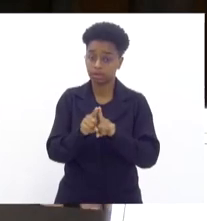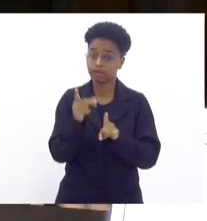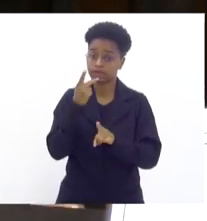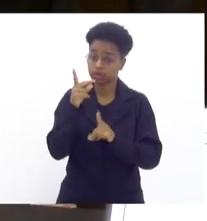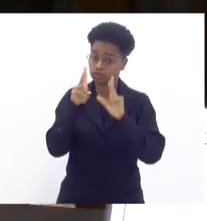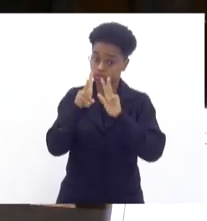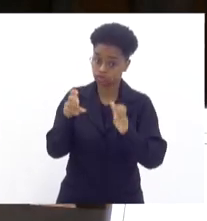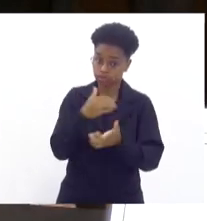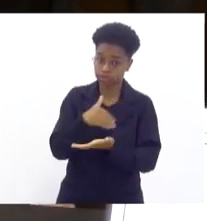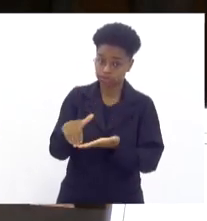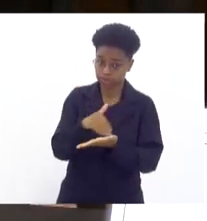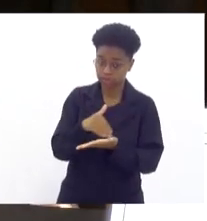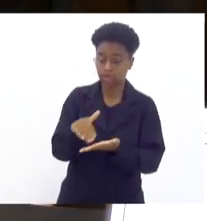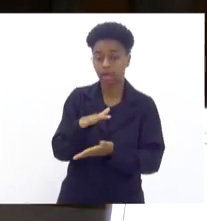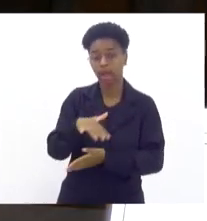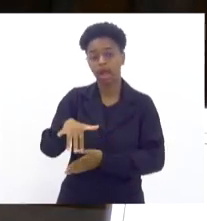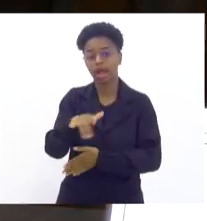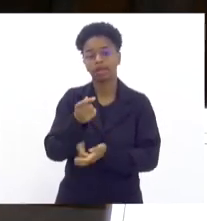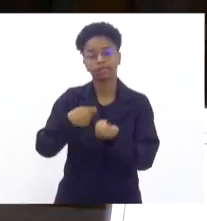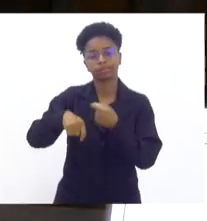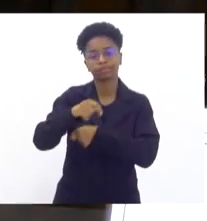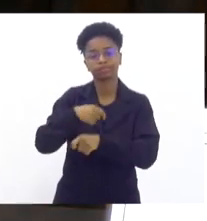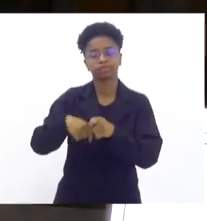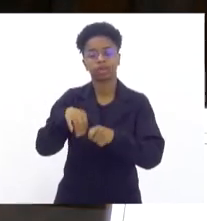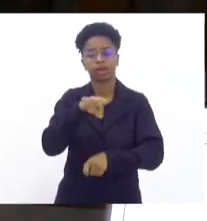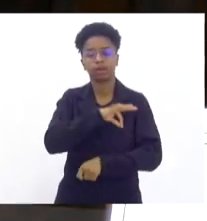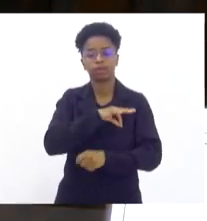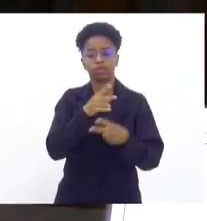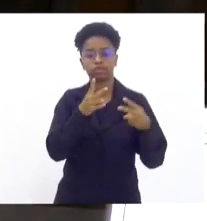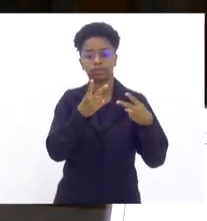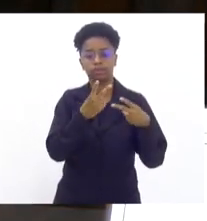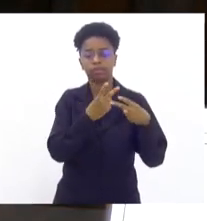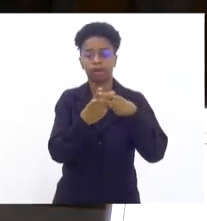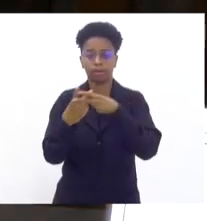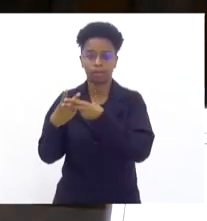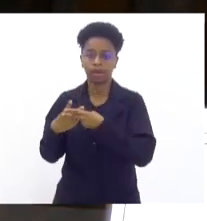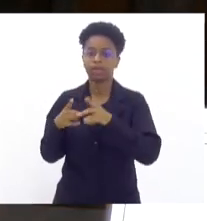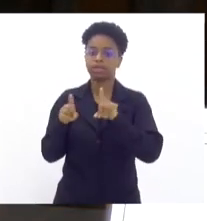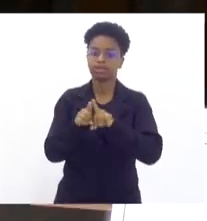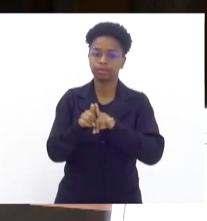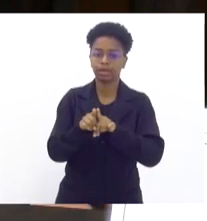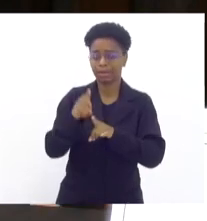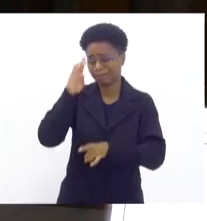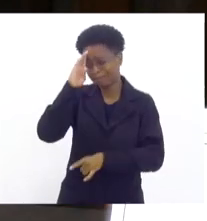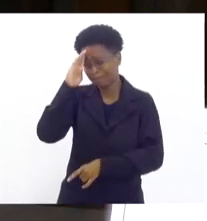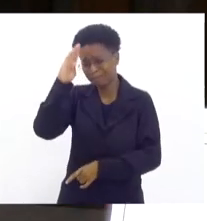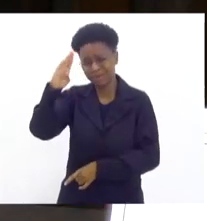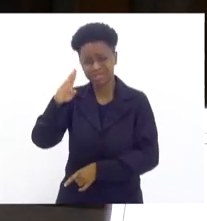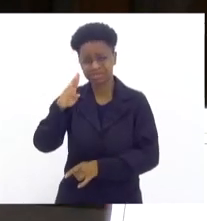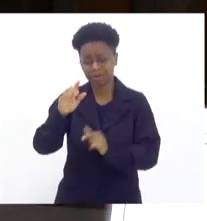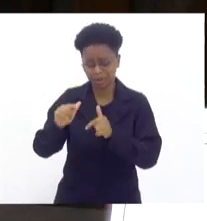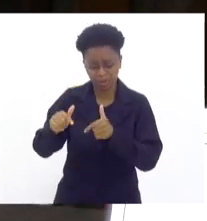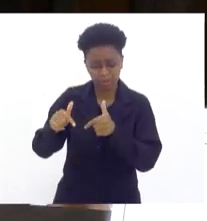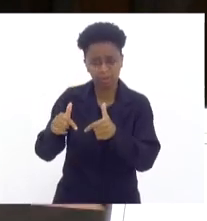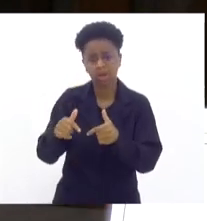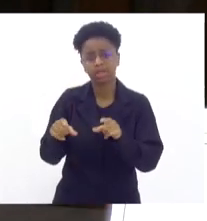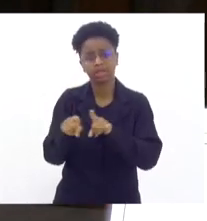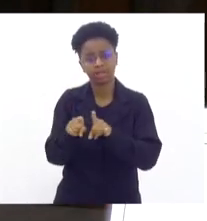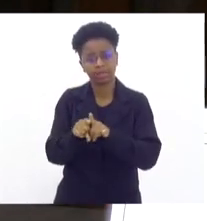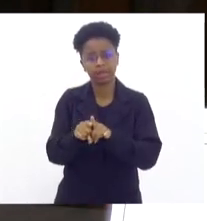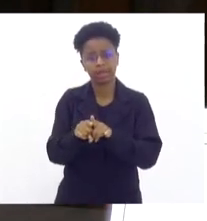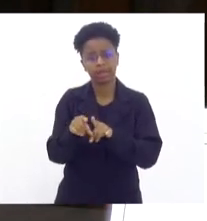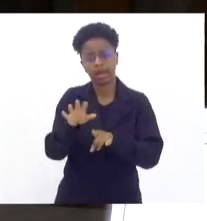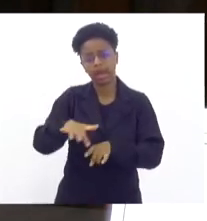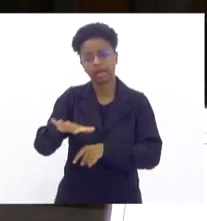Secretaria de Administração Penitenciária, à Polícia Penal, que é peça fundamental nesse complexo, nesse arcabouço da